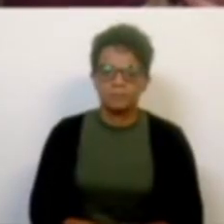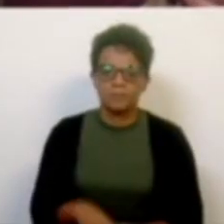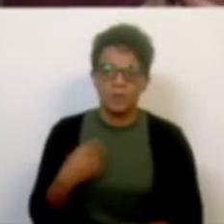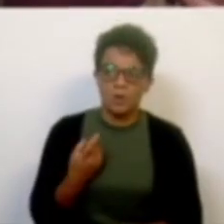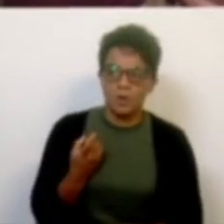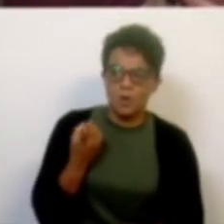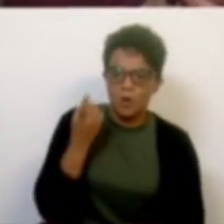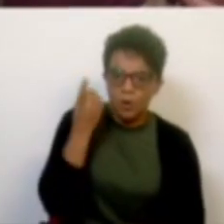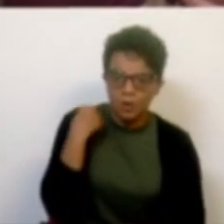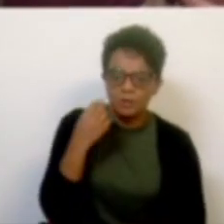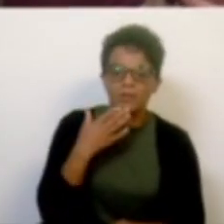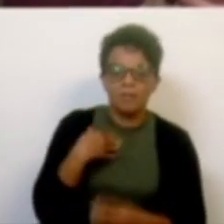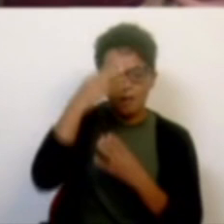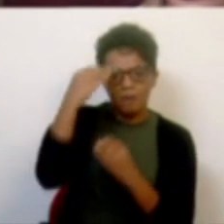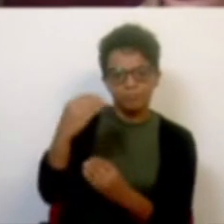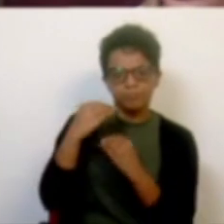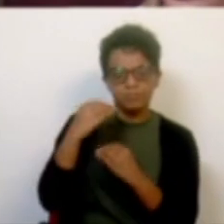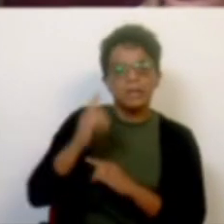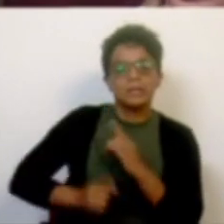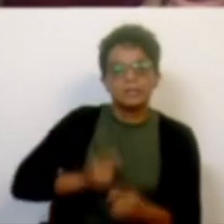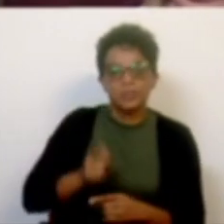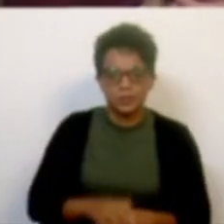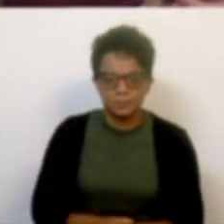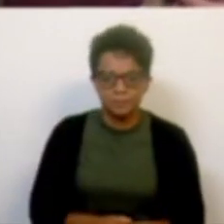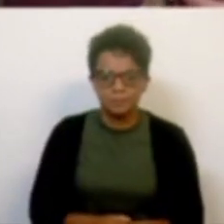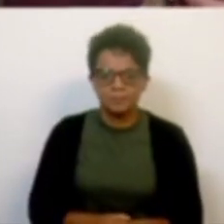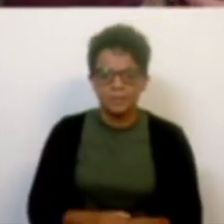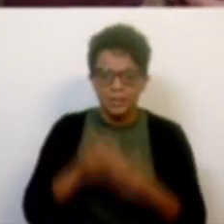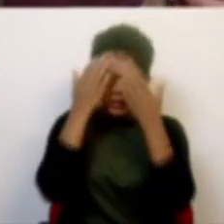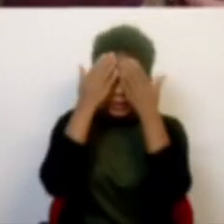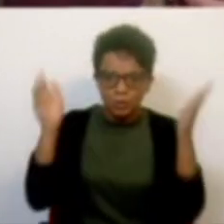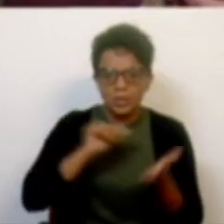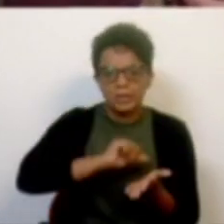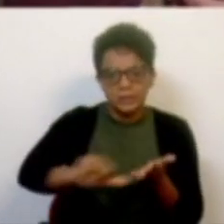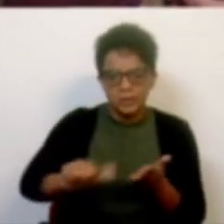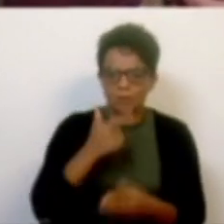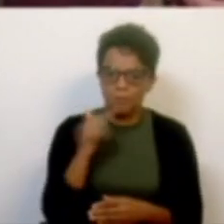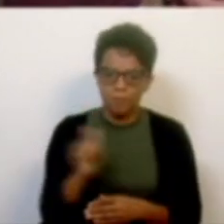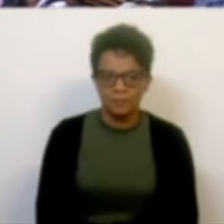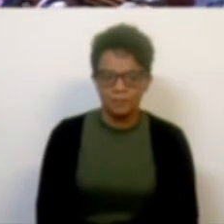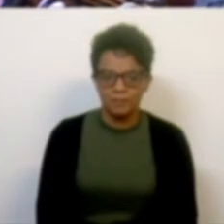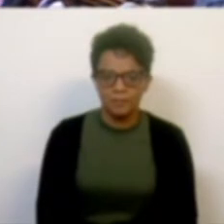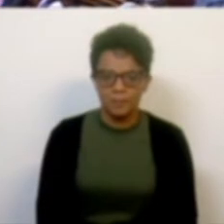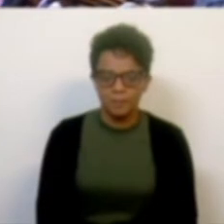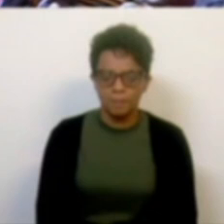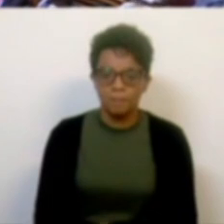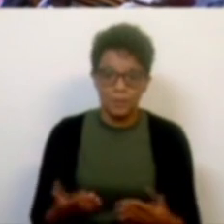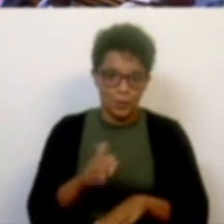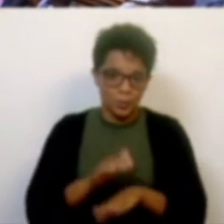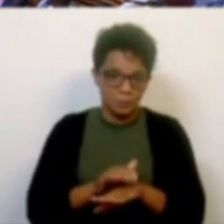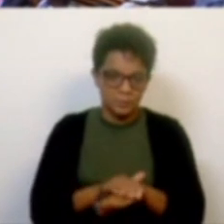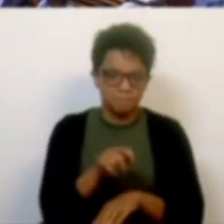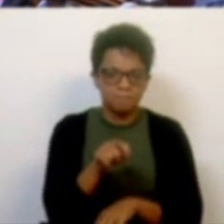ontem nos ensinou é que não devemos desistir da democracia. Eu não desisto. Por isso mesmo